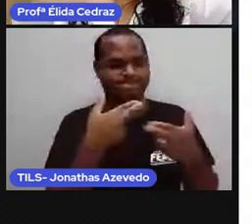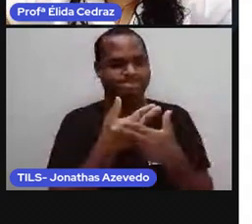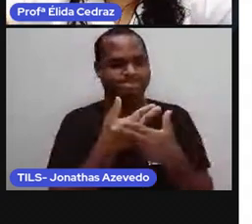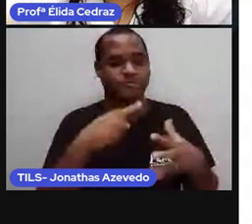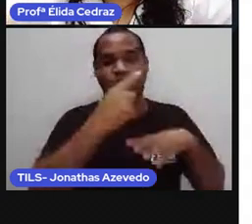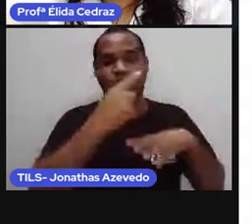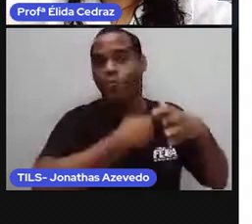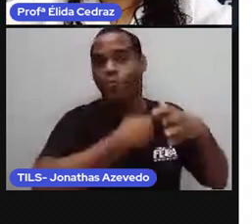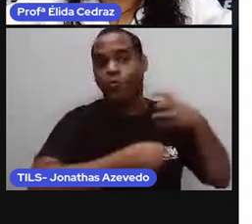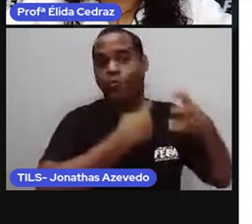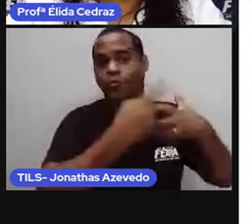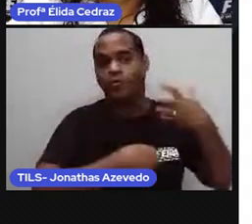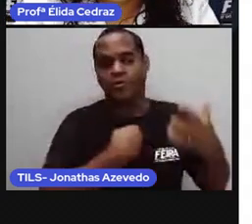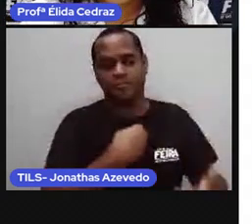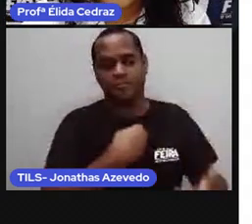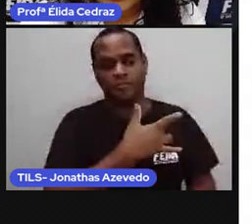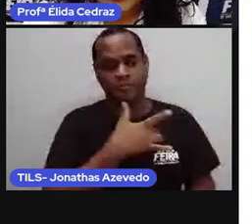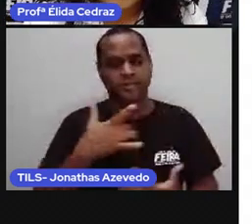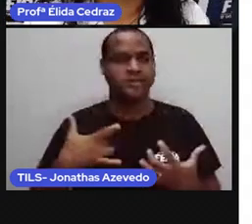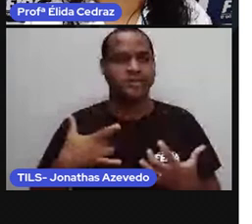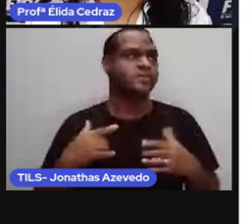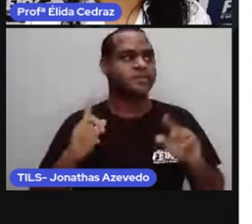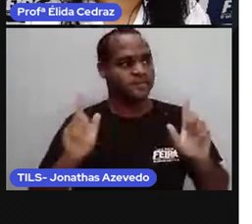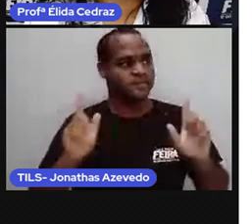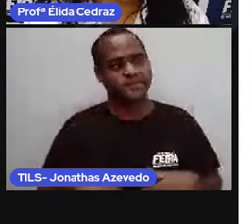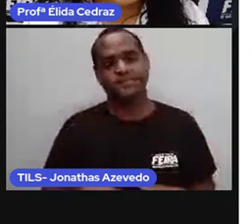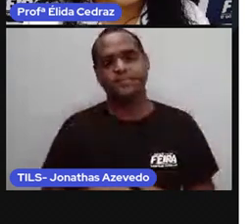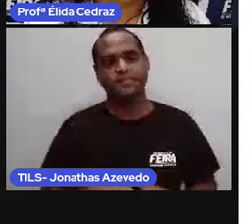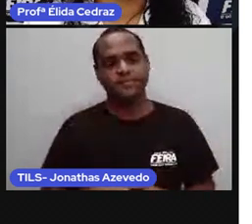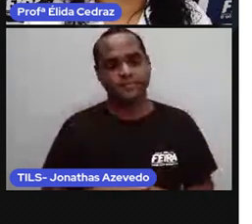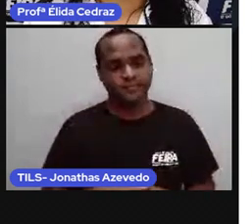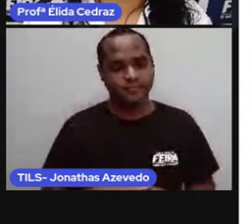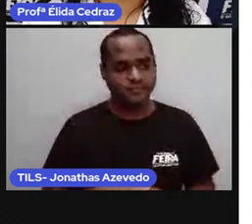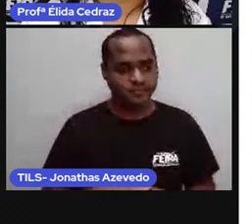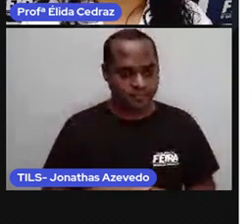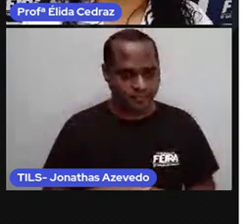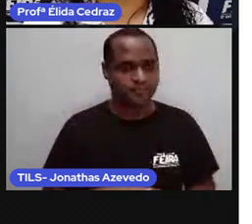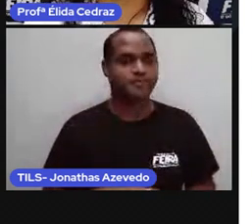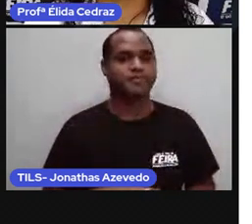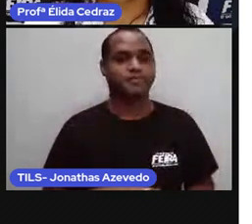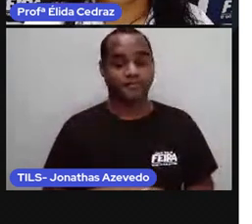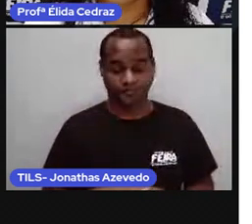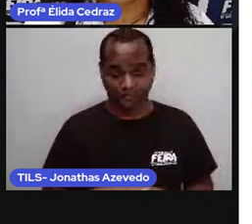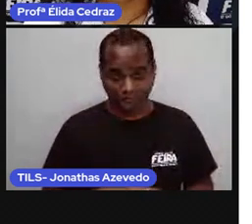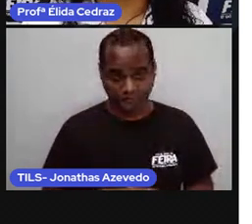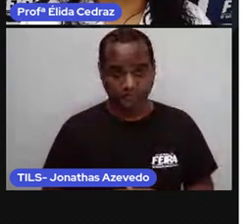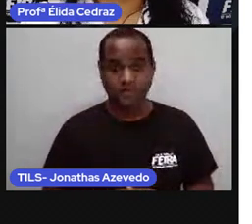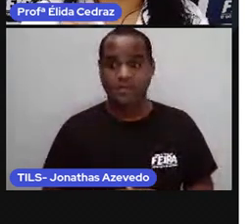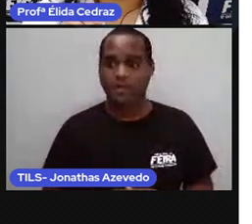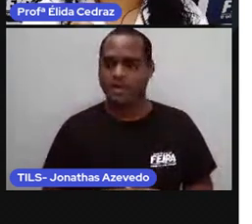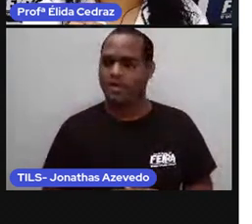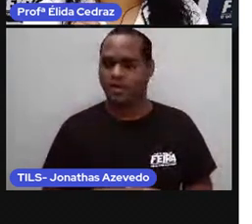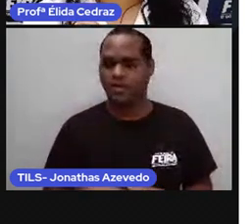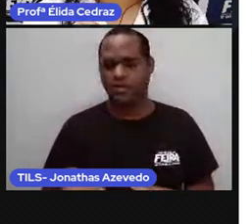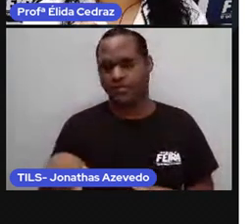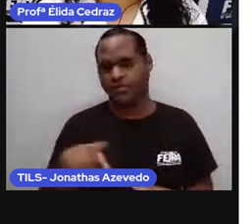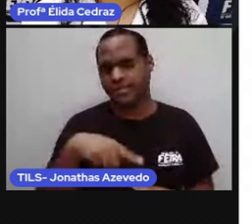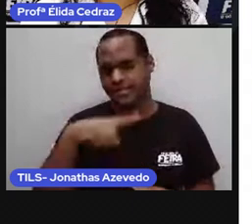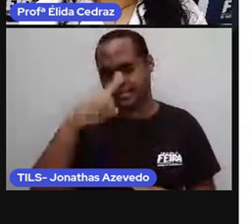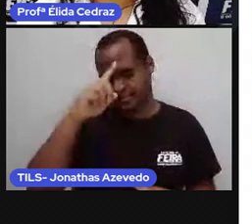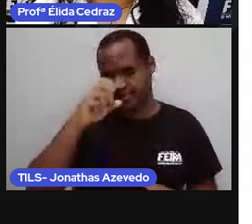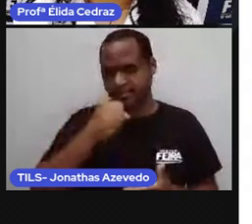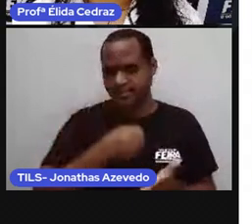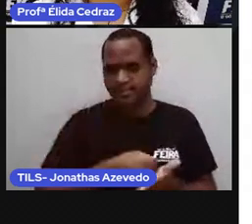do planeta todo, todinha. Afirma que podemos considerar